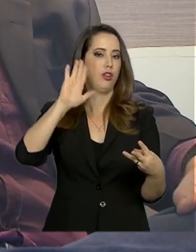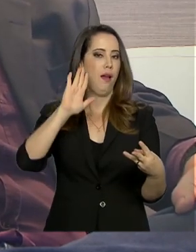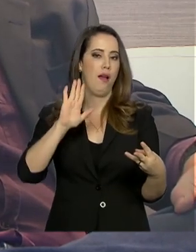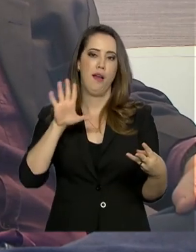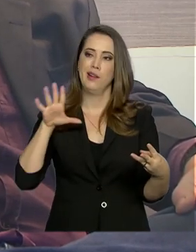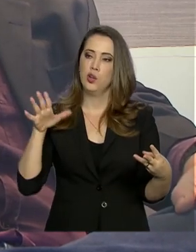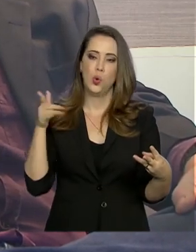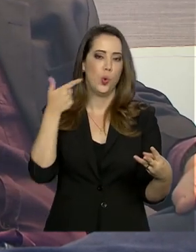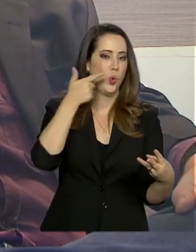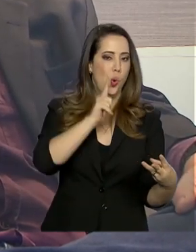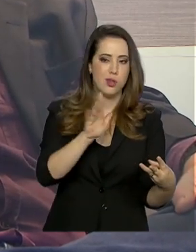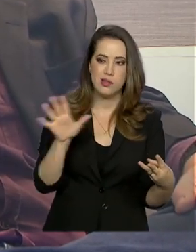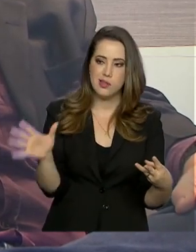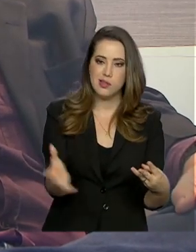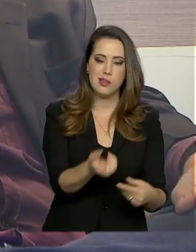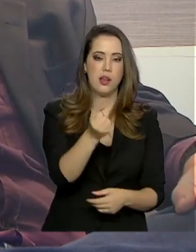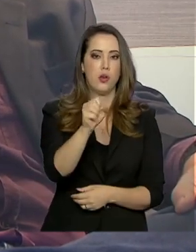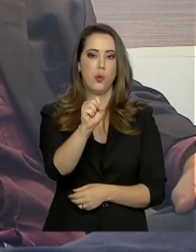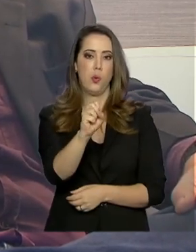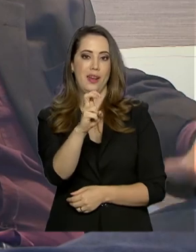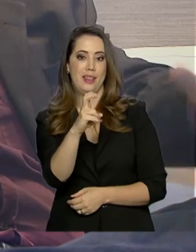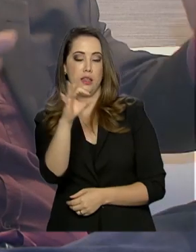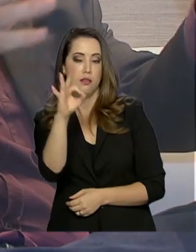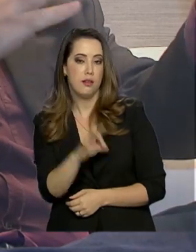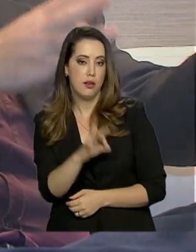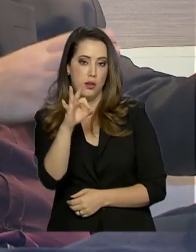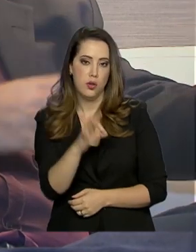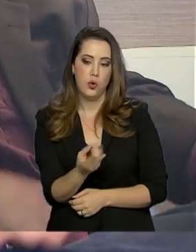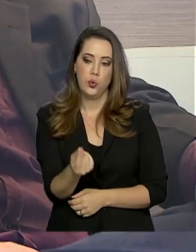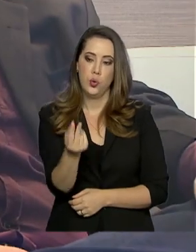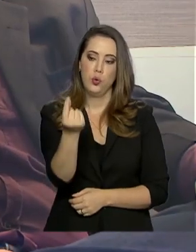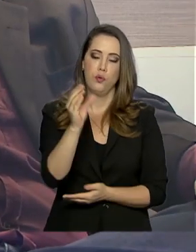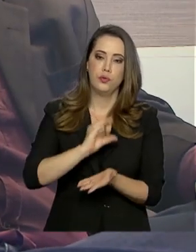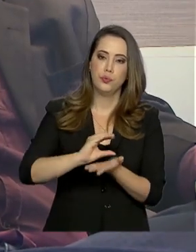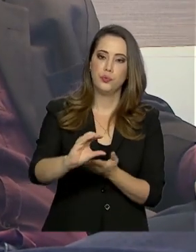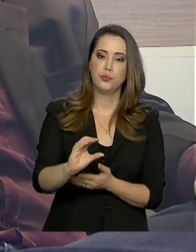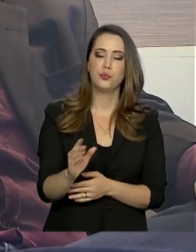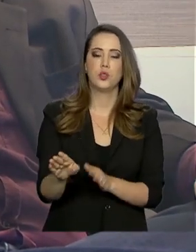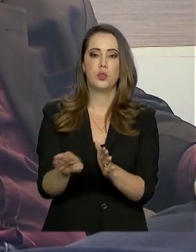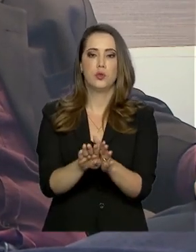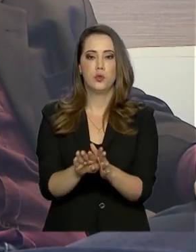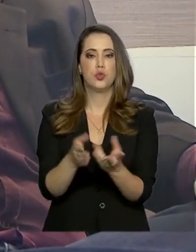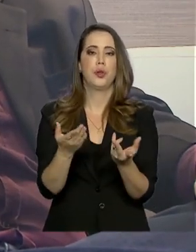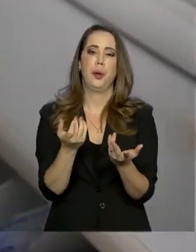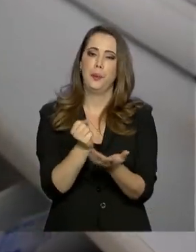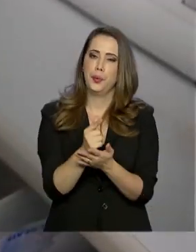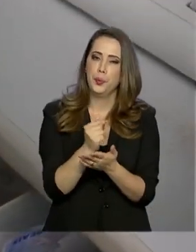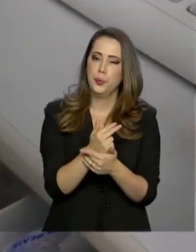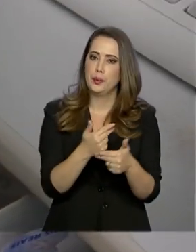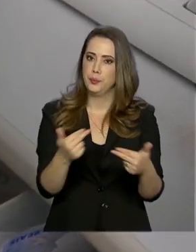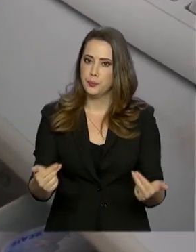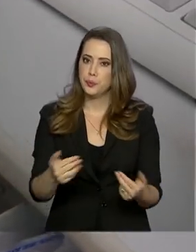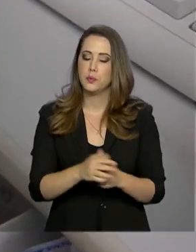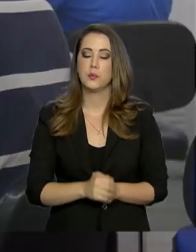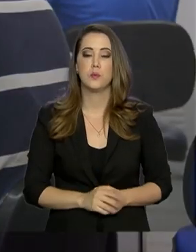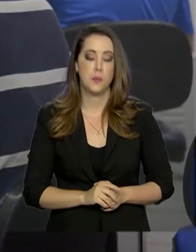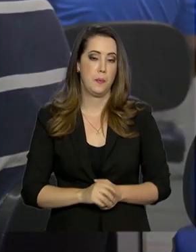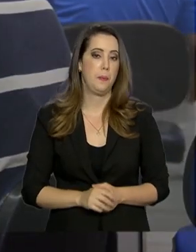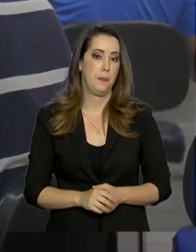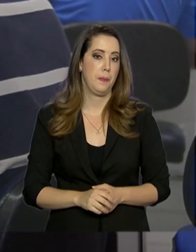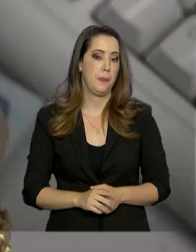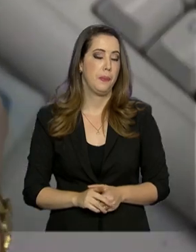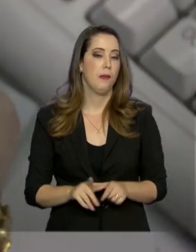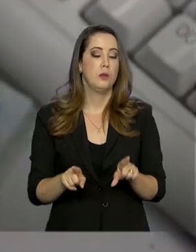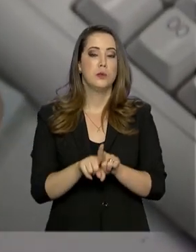abocanhar, digamos assim, 85% dos recursos que vão chegar no comércio varejista. Essas medidas também